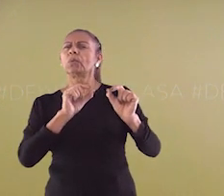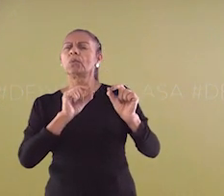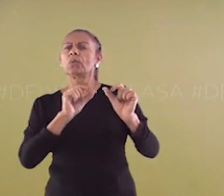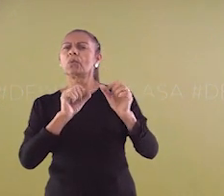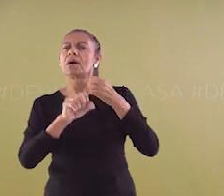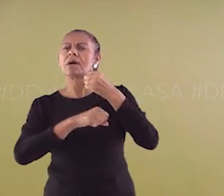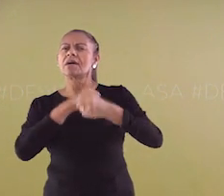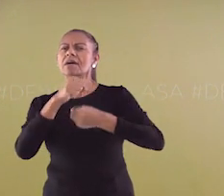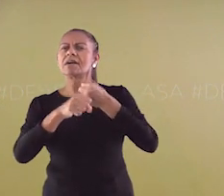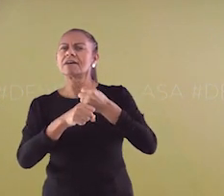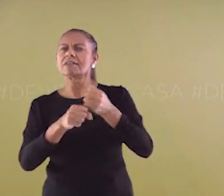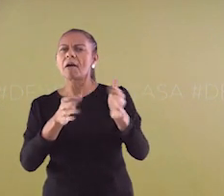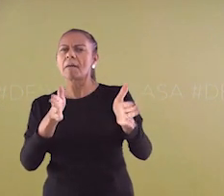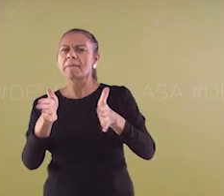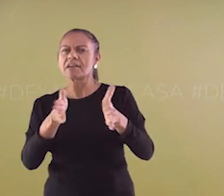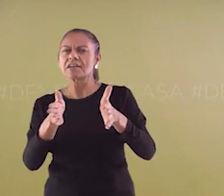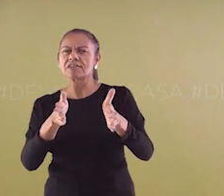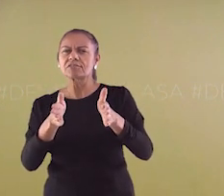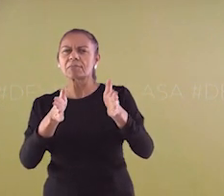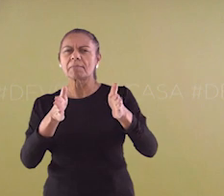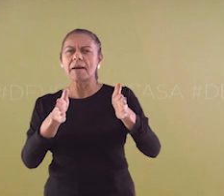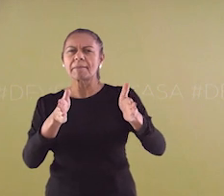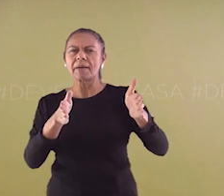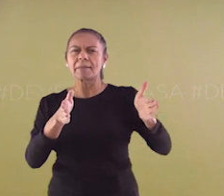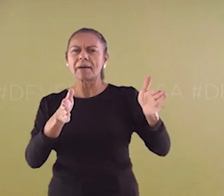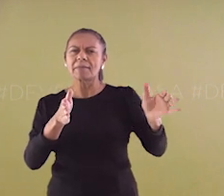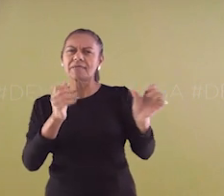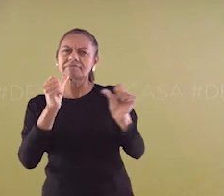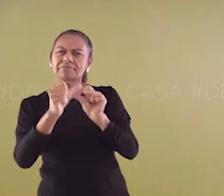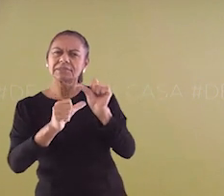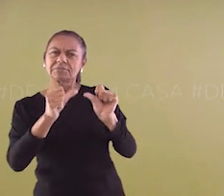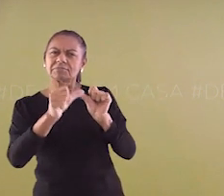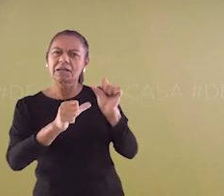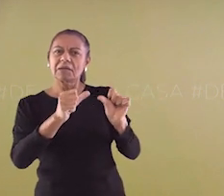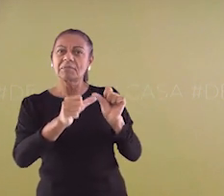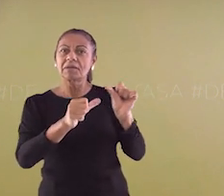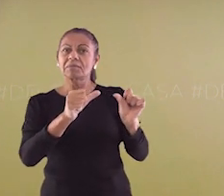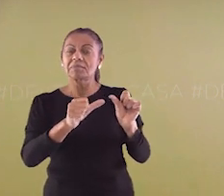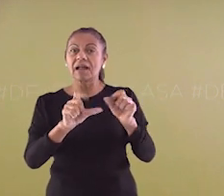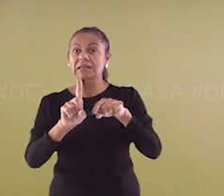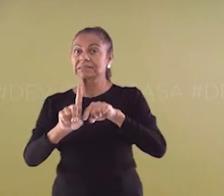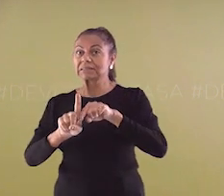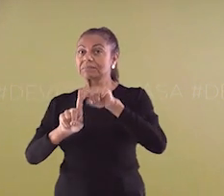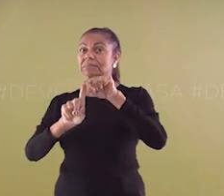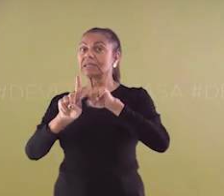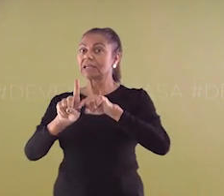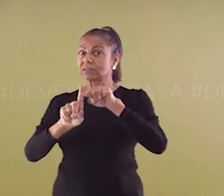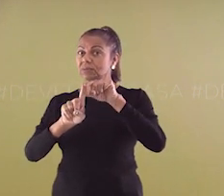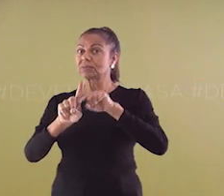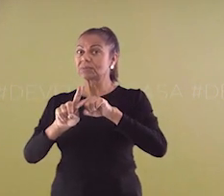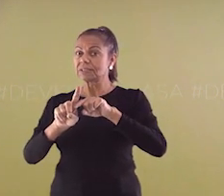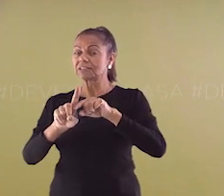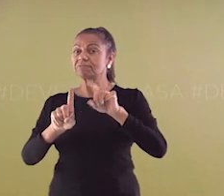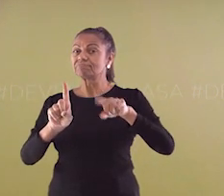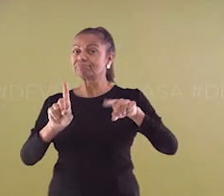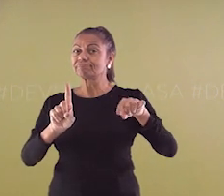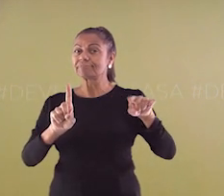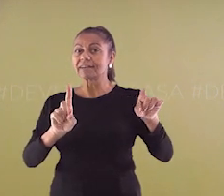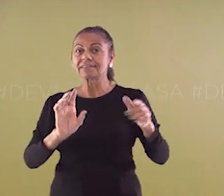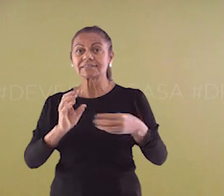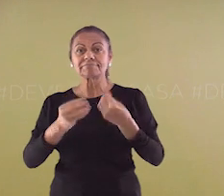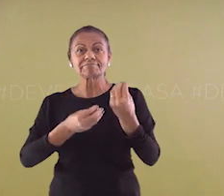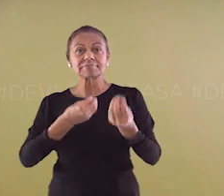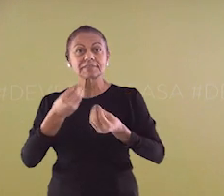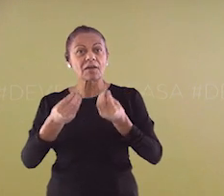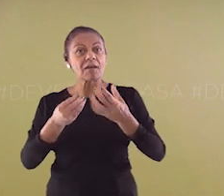acordo com a variação da temperatura e outras peculiaridades. Então, é muito importante que você, estudante,